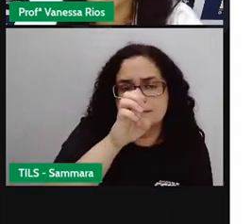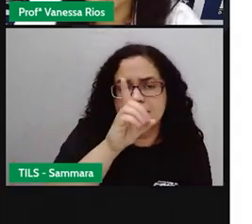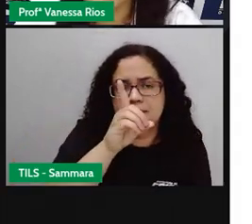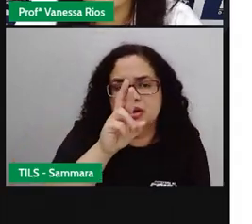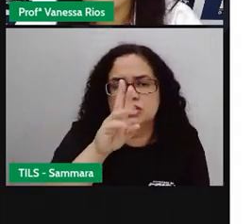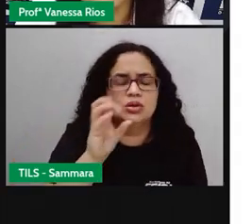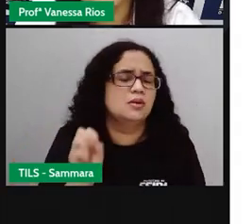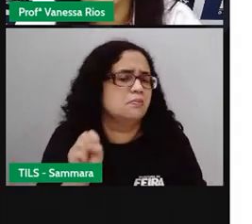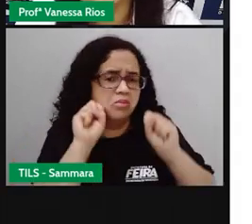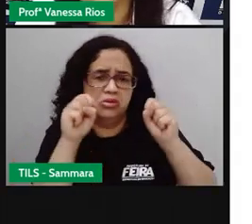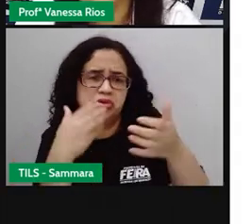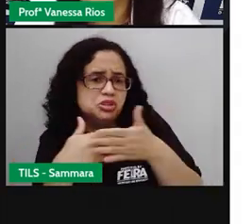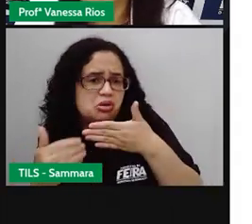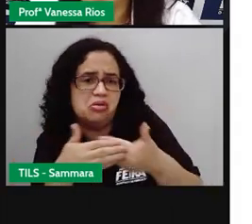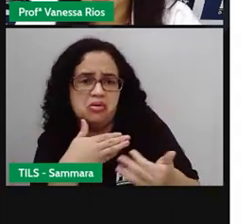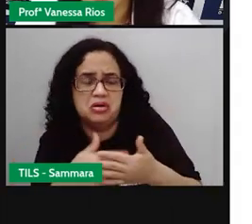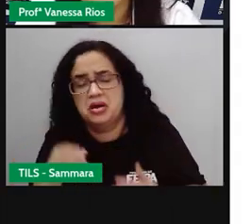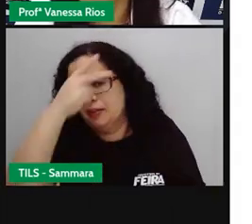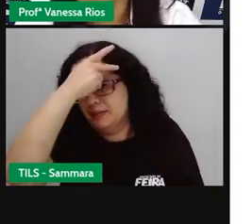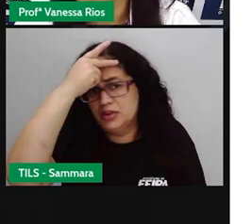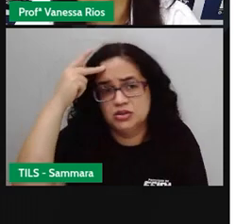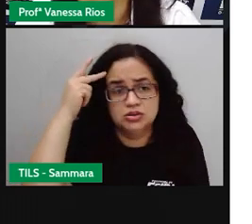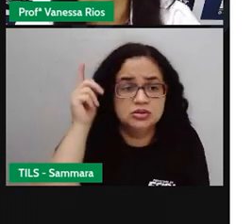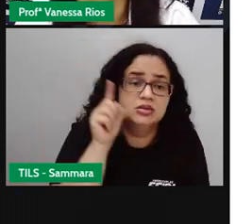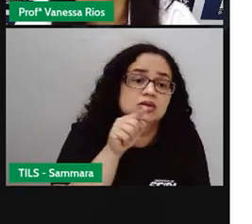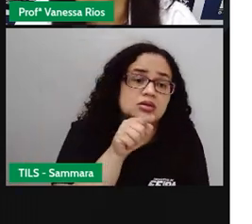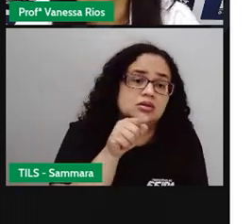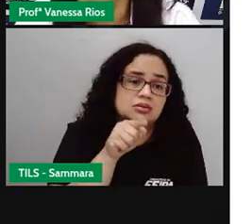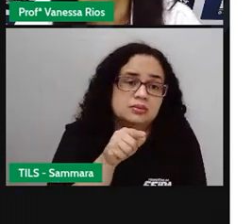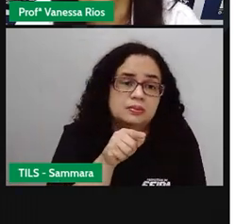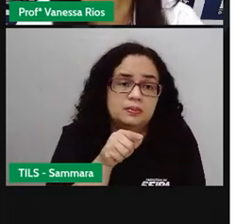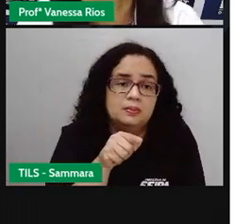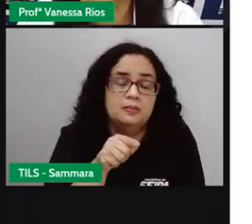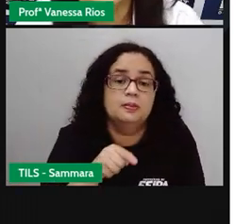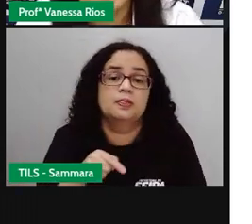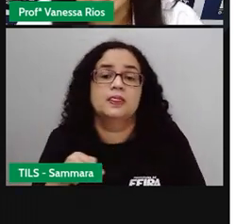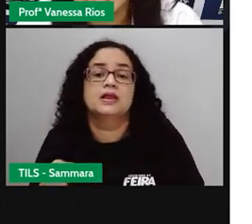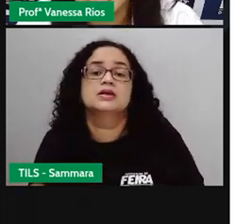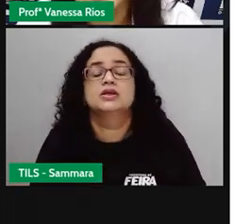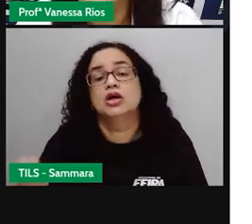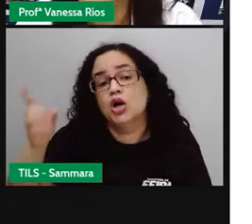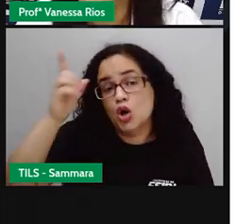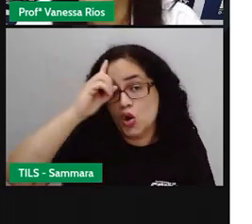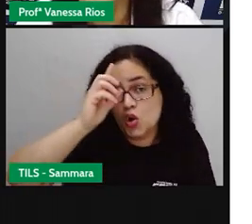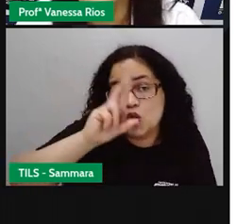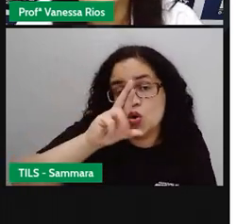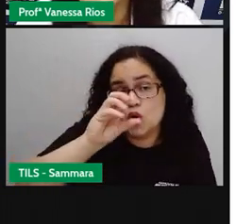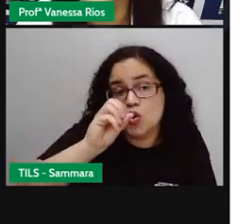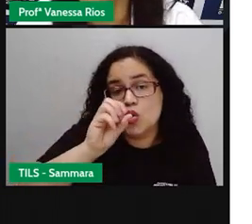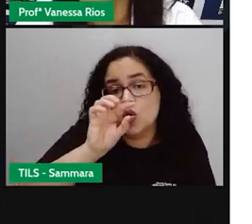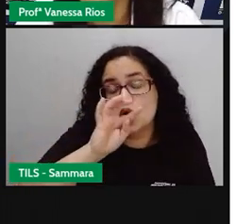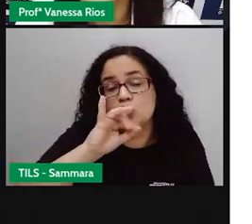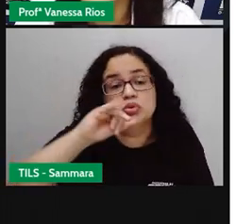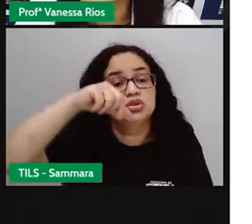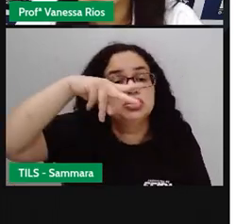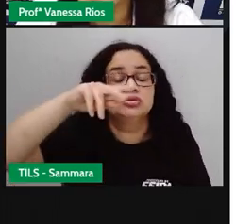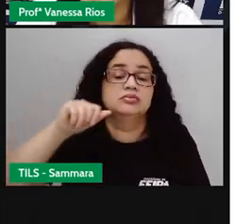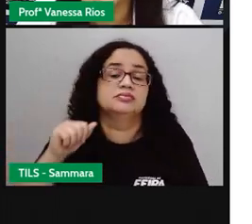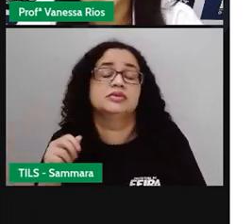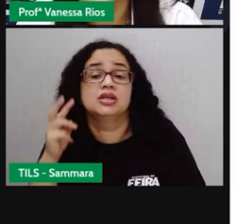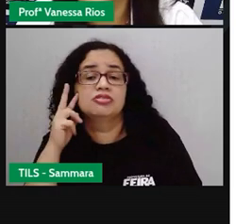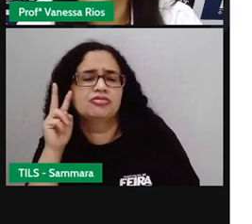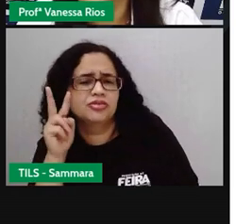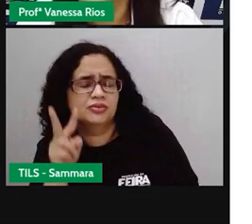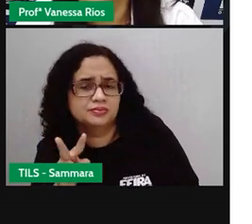desenvolvidas aí por qualquer outra pessoa, por você, inclusive, ações da rotina. E a gente consegue